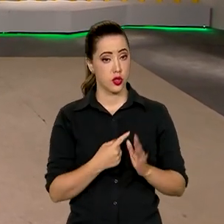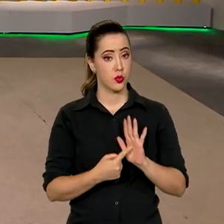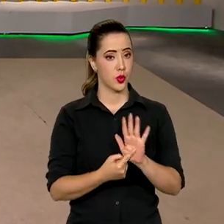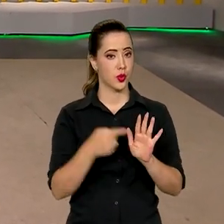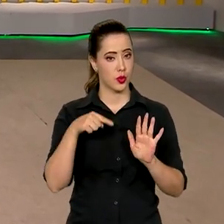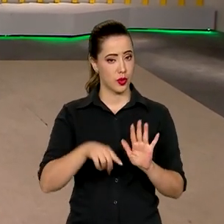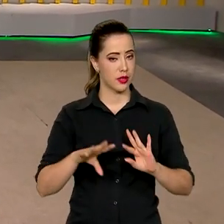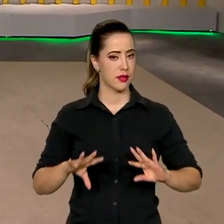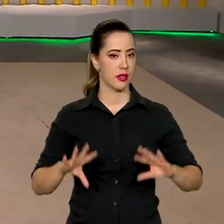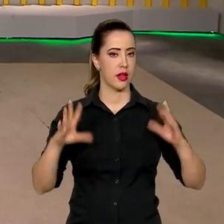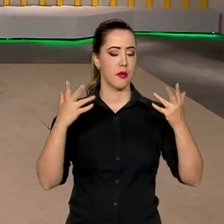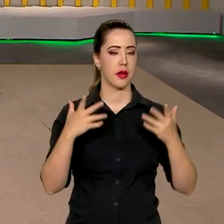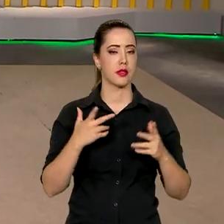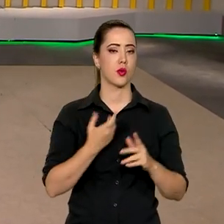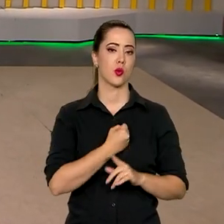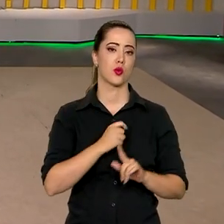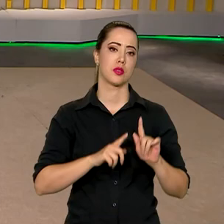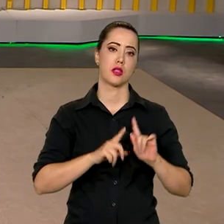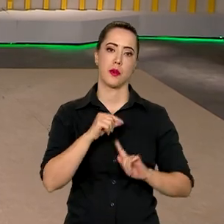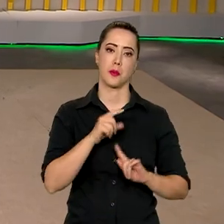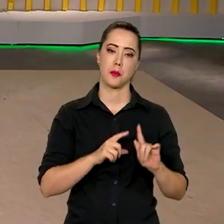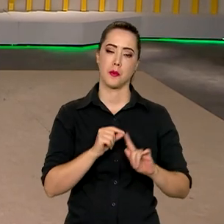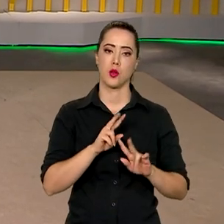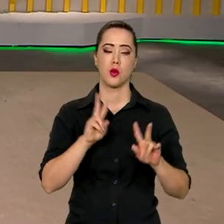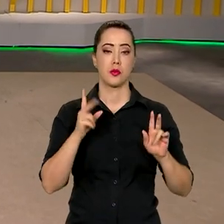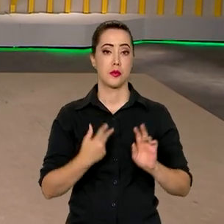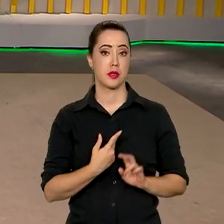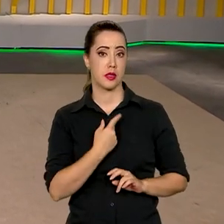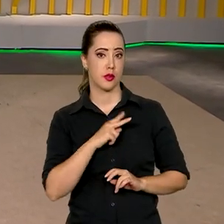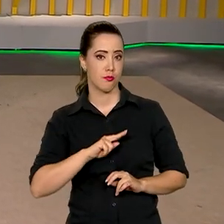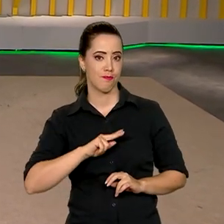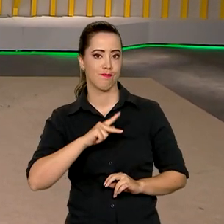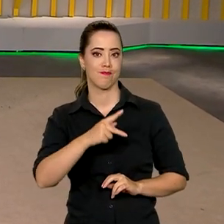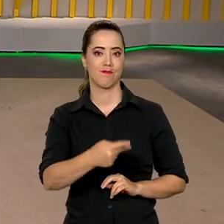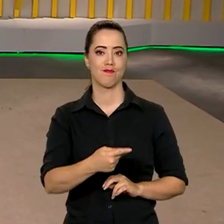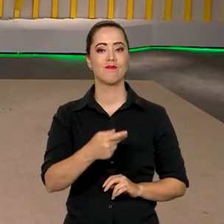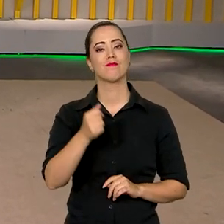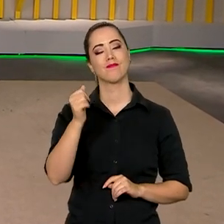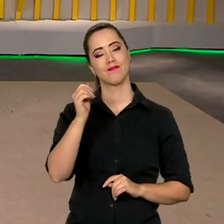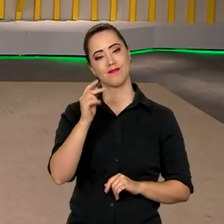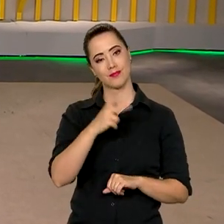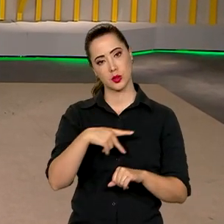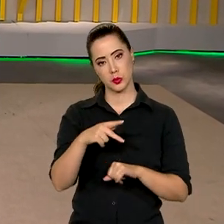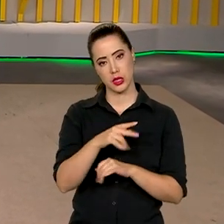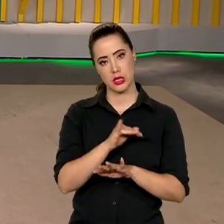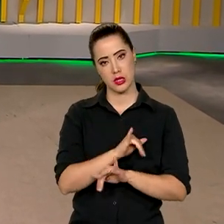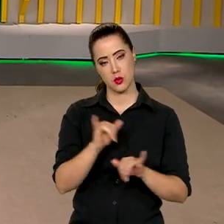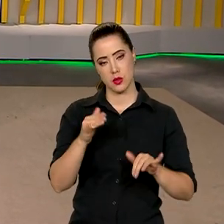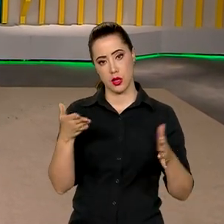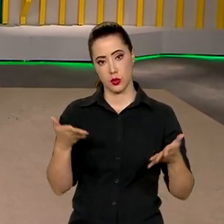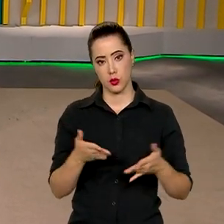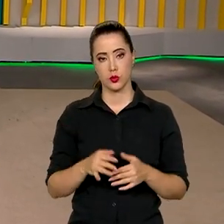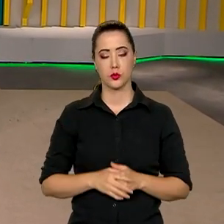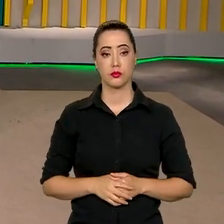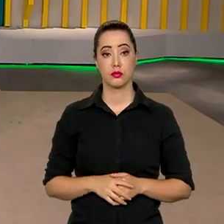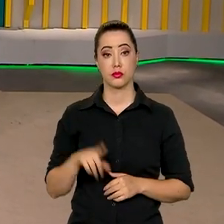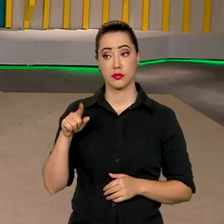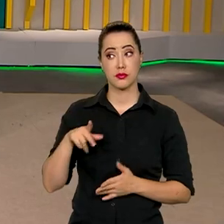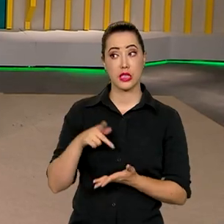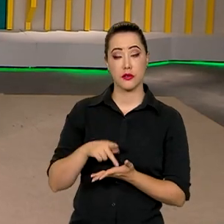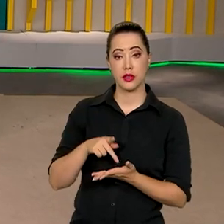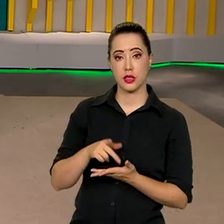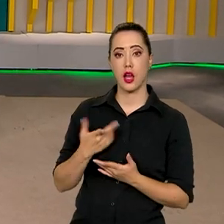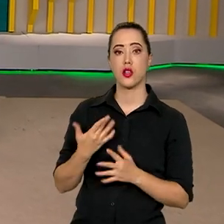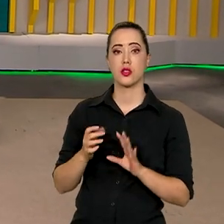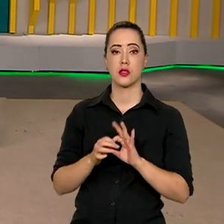data foi celebrada com números recordes sobre doações e transplantes no país anunciados hoje. É verdade, Roberto.